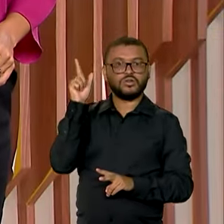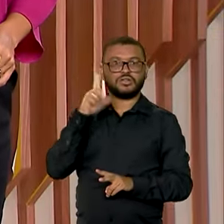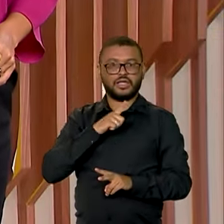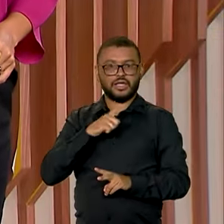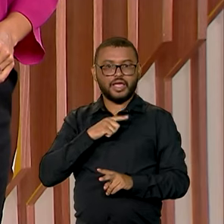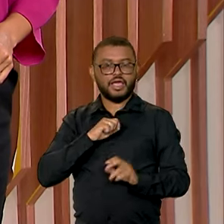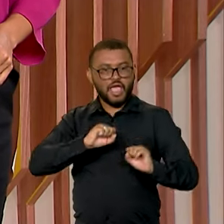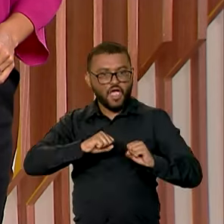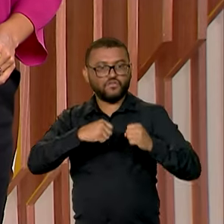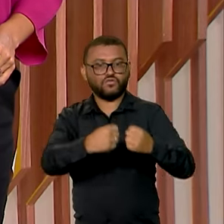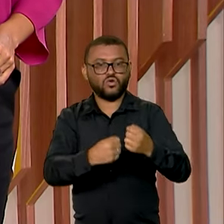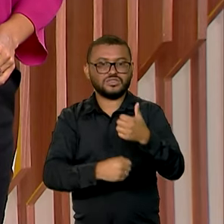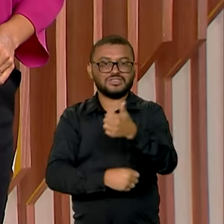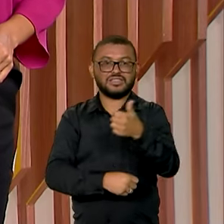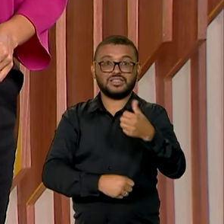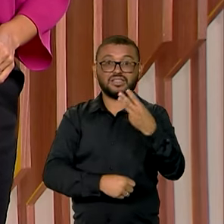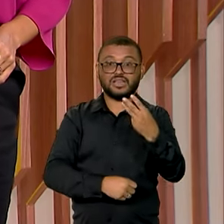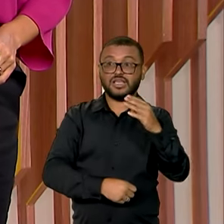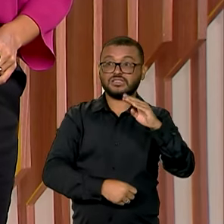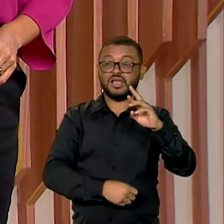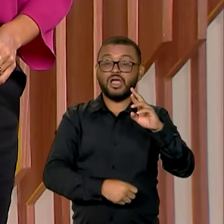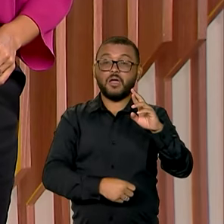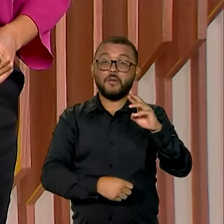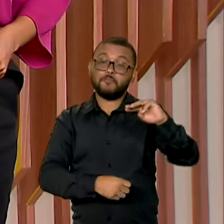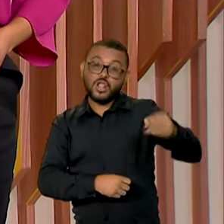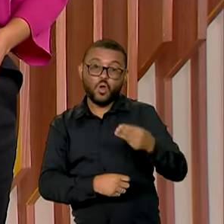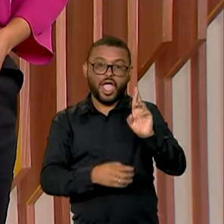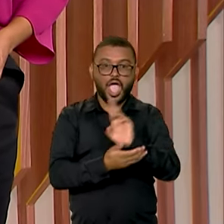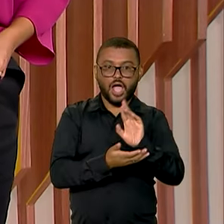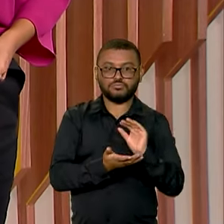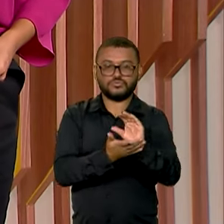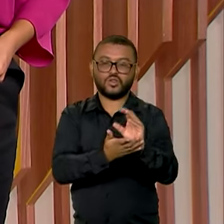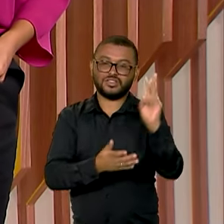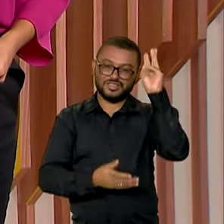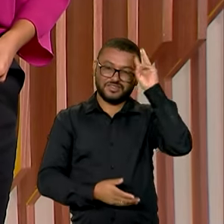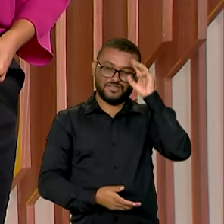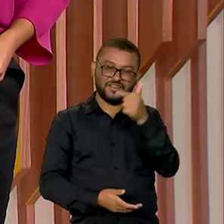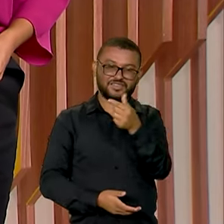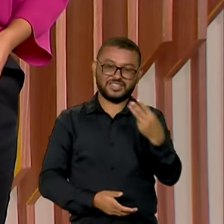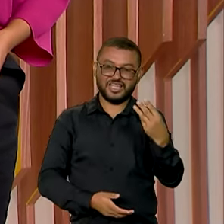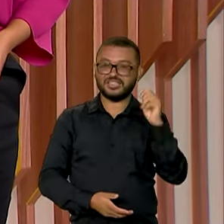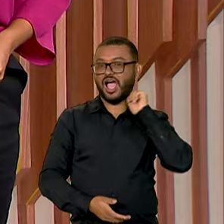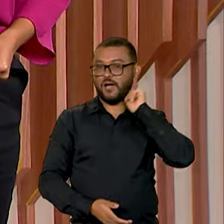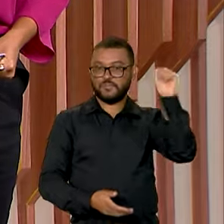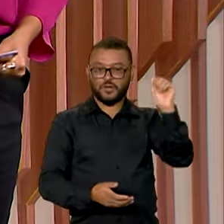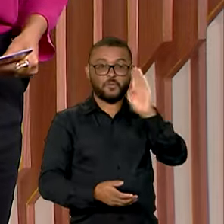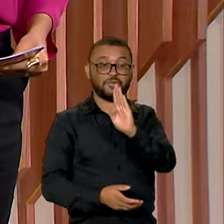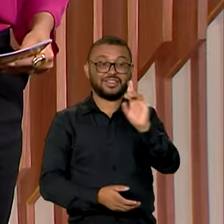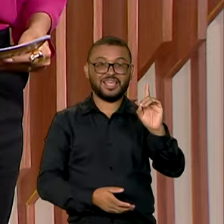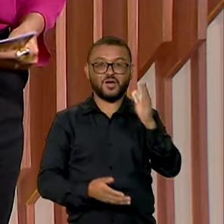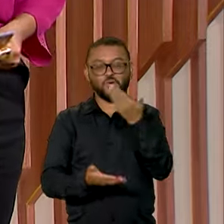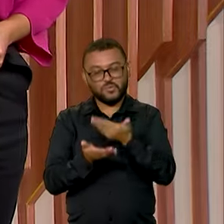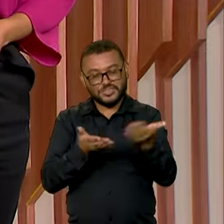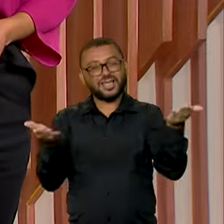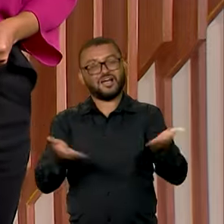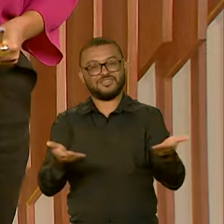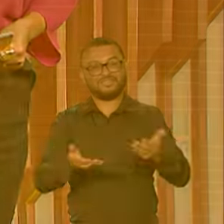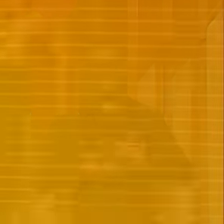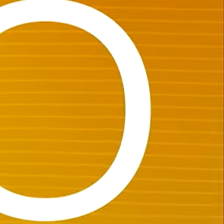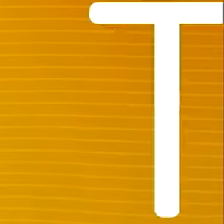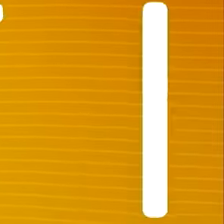reforço de 113 milhões de reais. Terça-feira, 23 de abril, o Brasil em Dia começa agora.